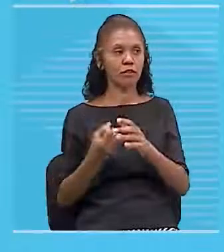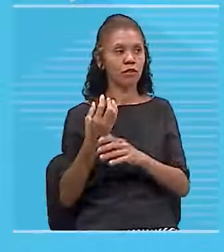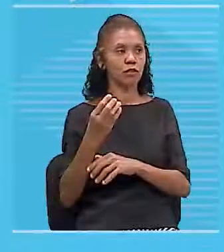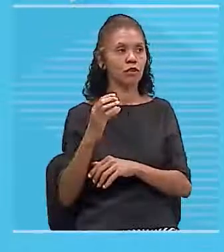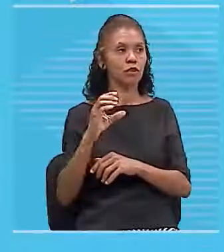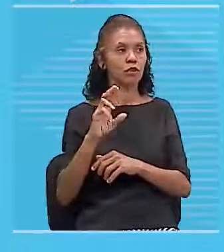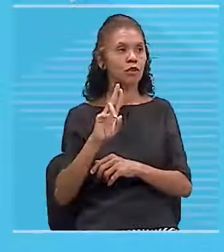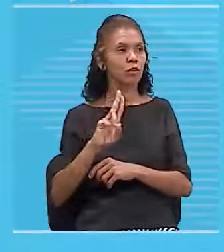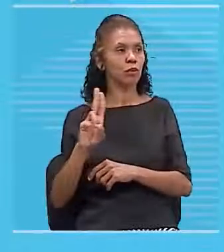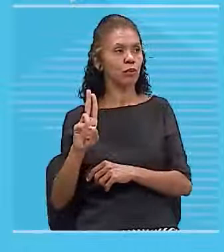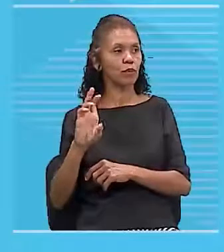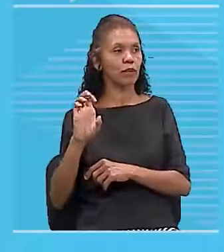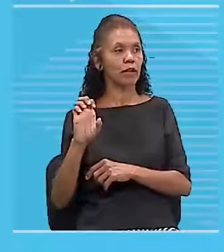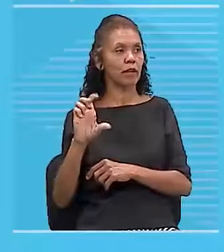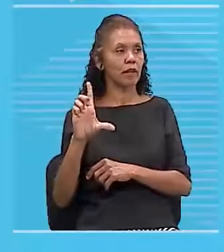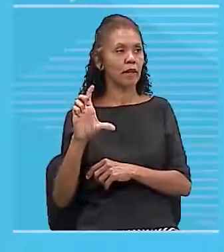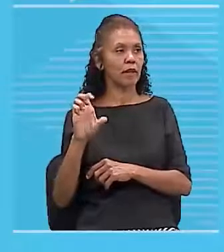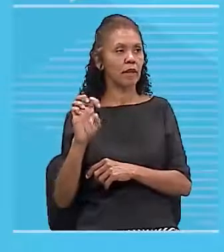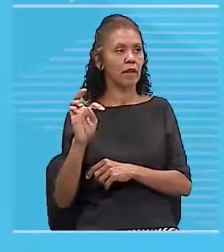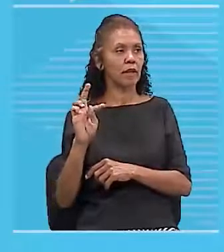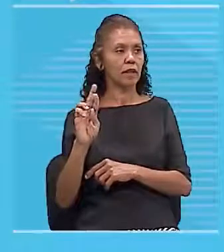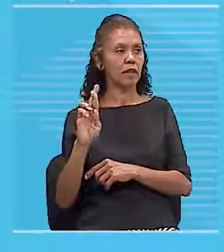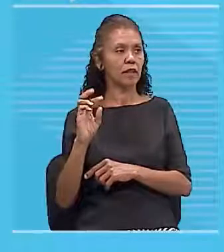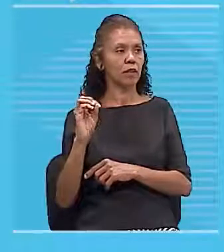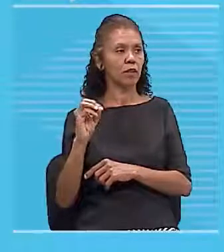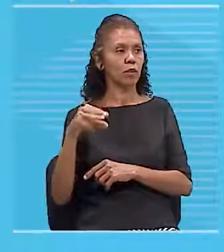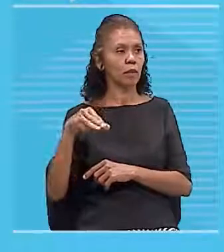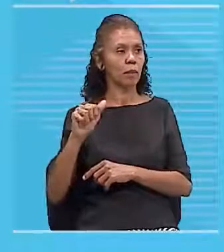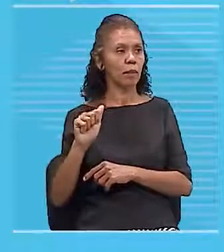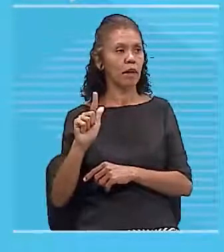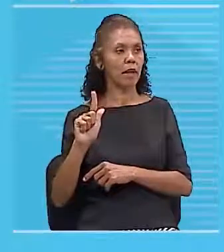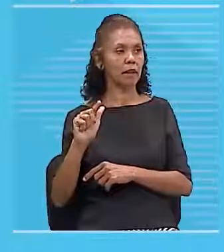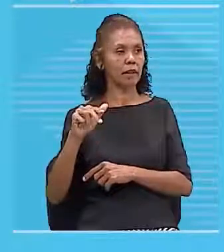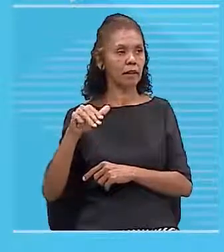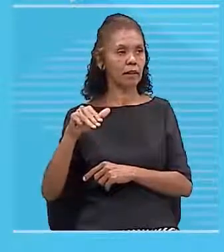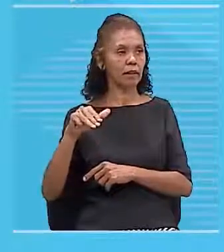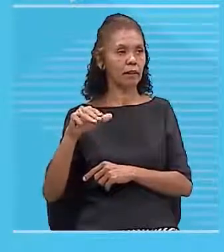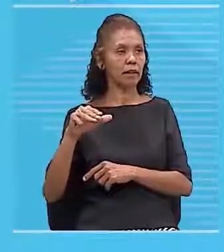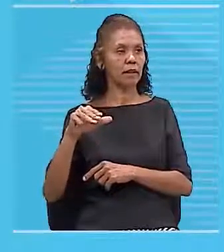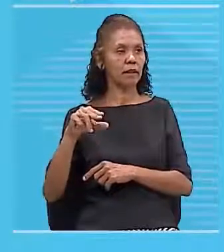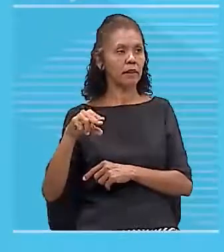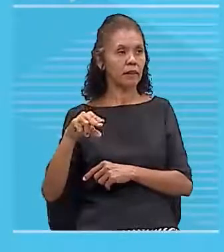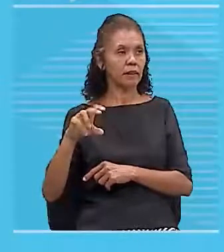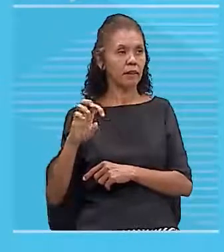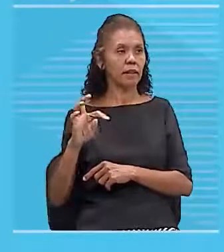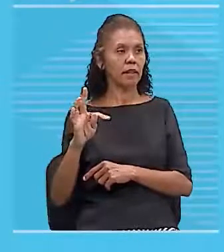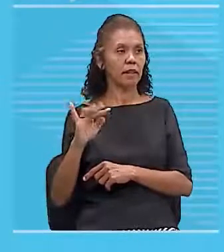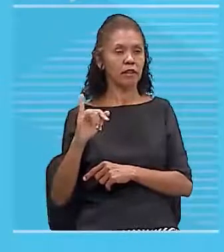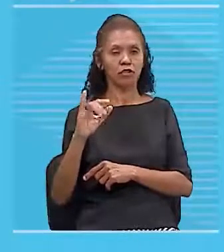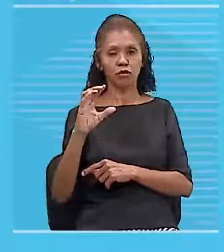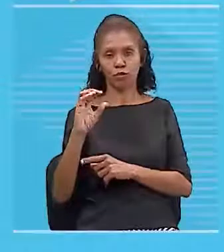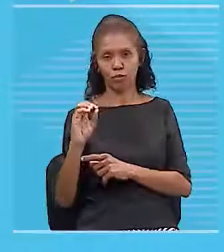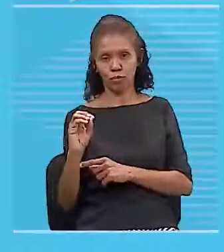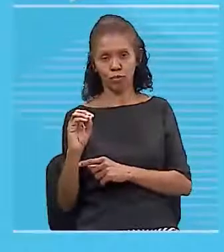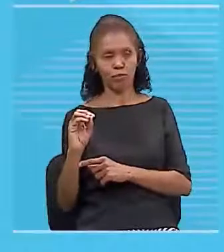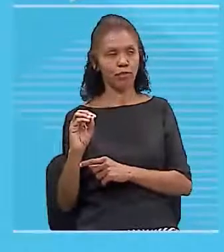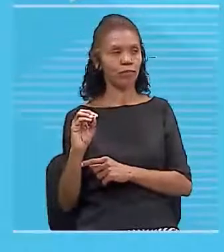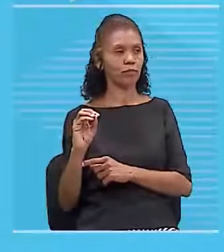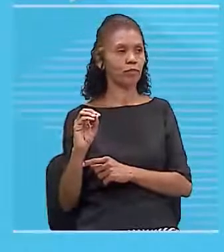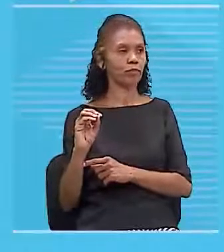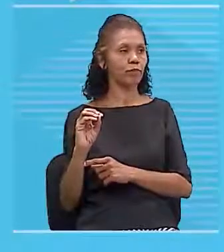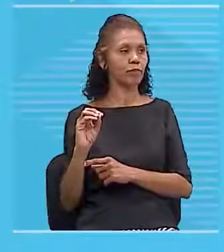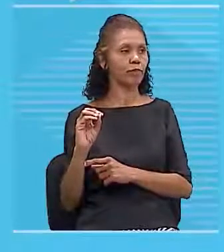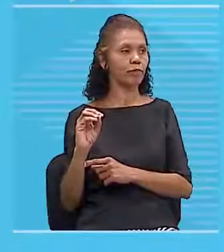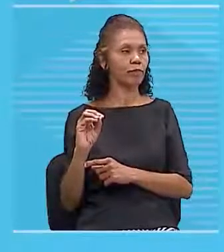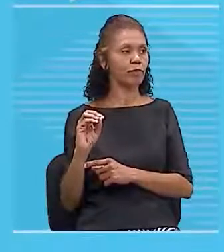O magnetismo através da eletricidade, tá bom? Galerinha,